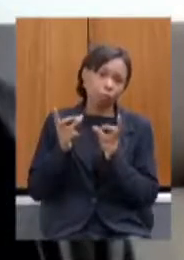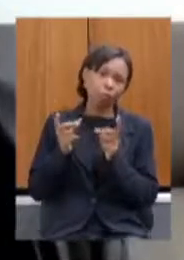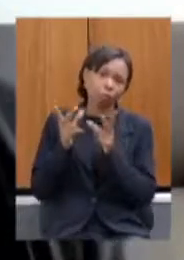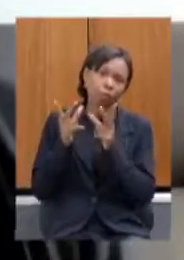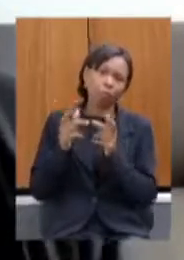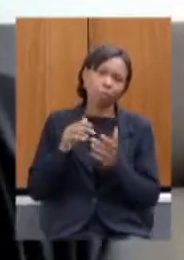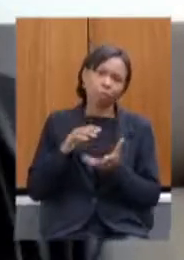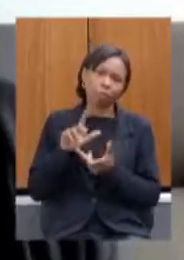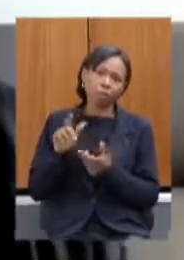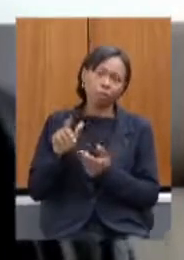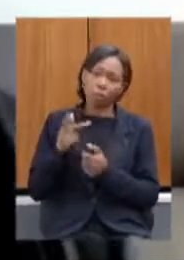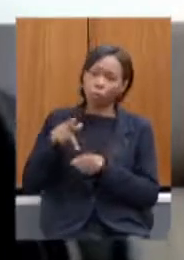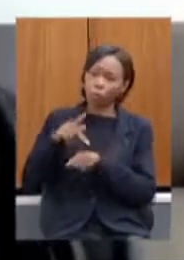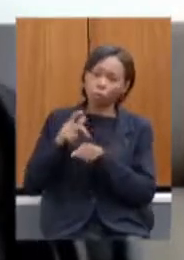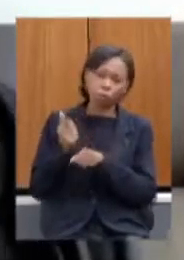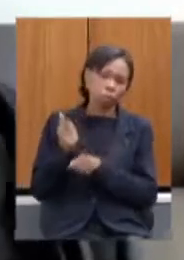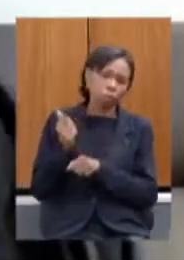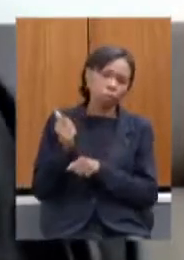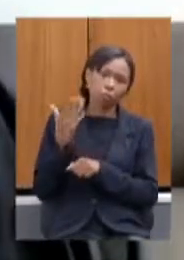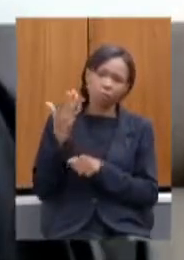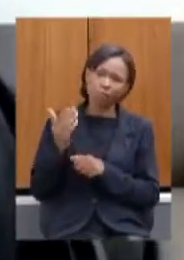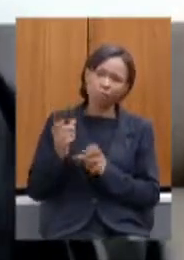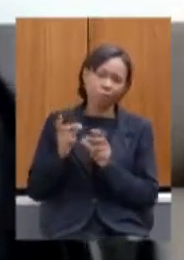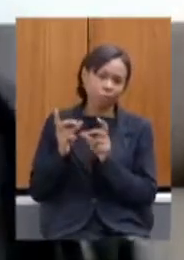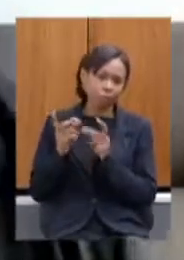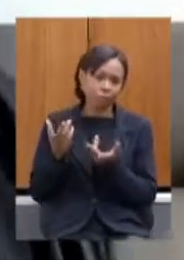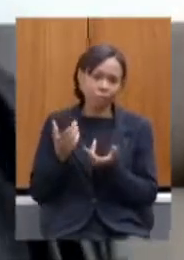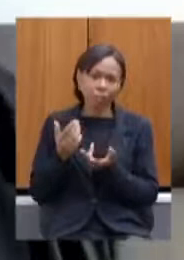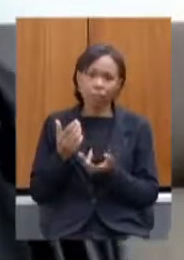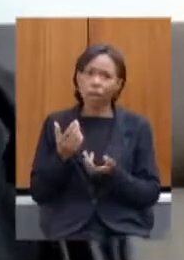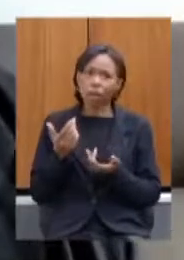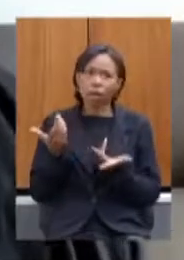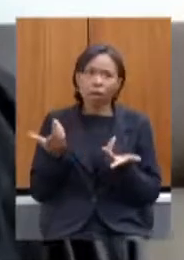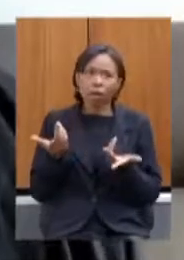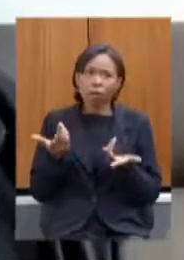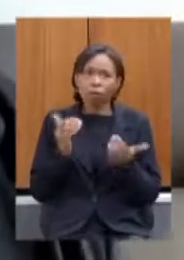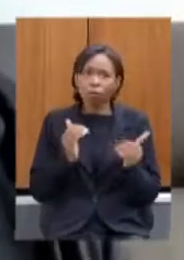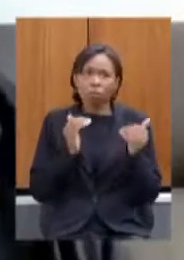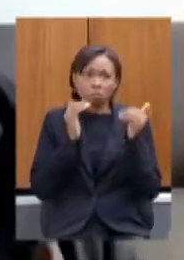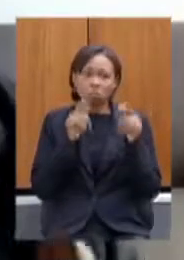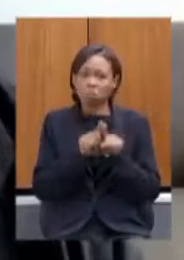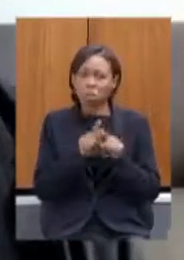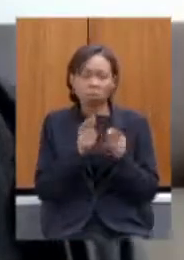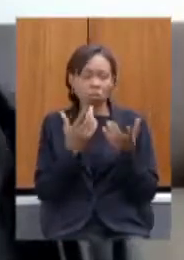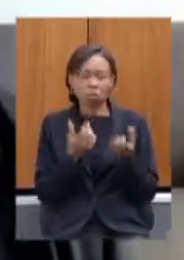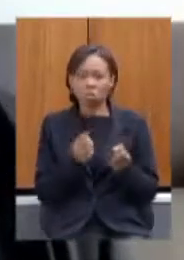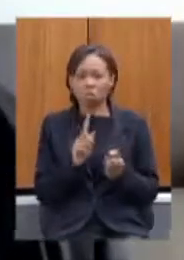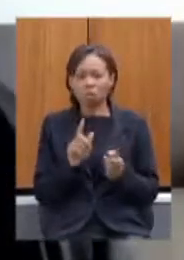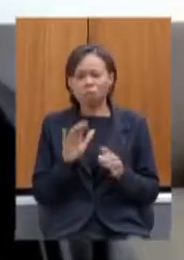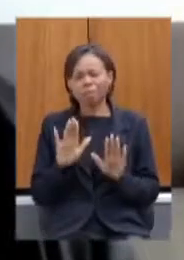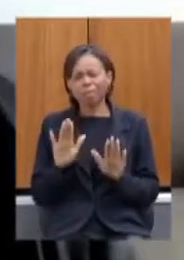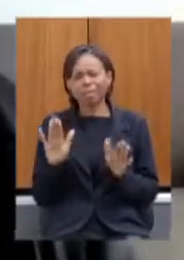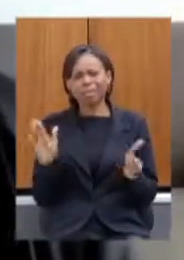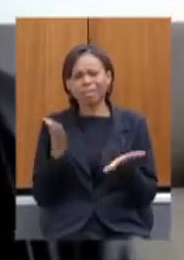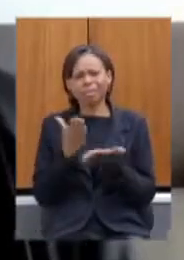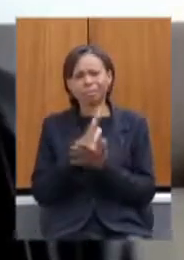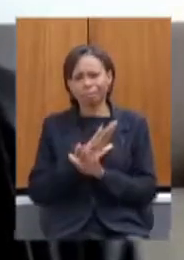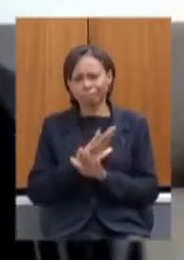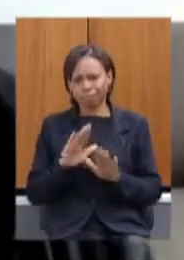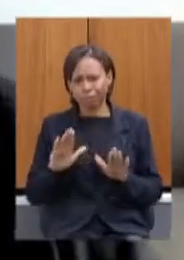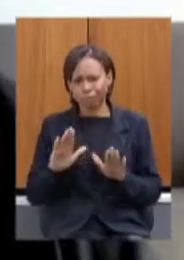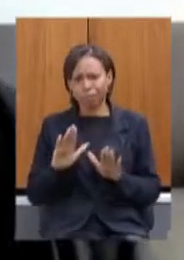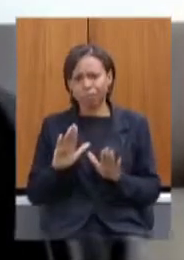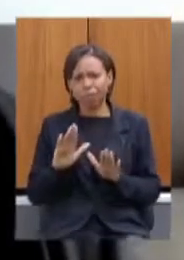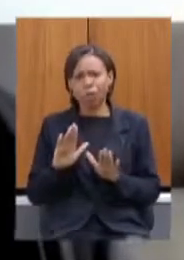cego e que nem o Supremo aceitou como veremos aí na frente mas para acabar com isso secretário o